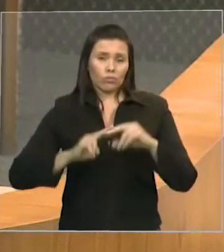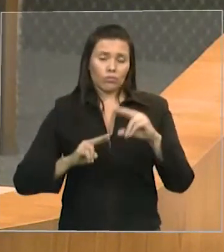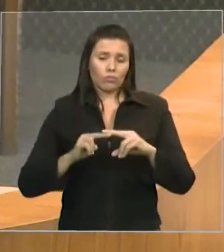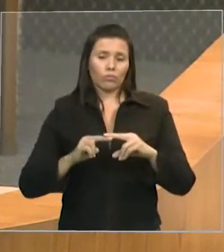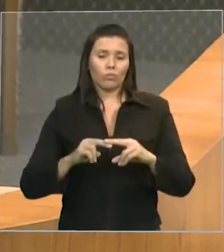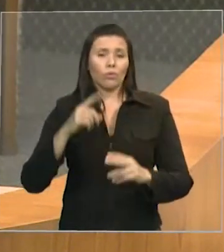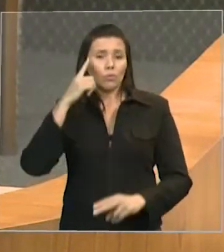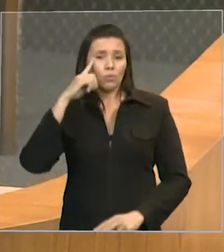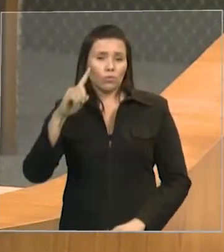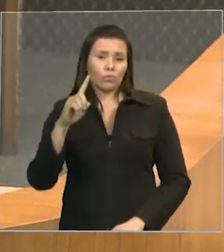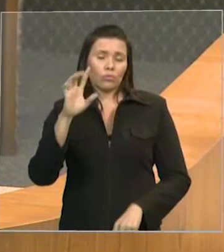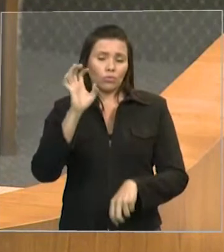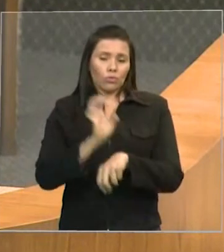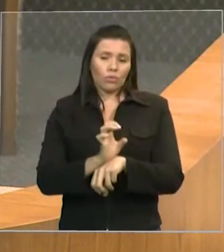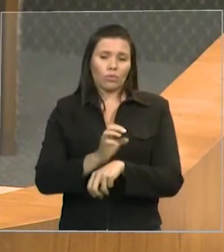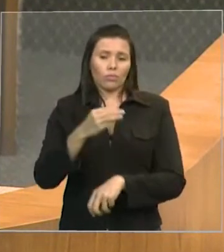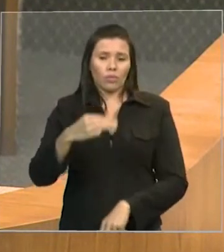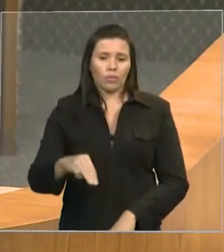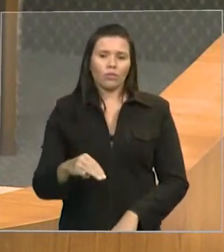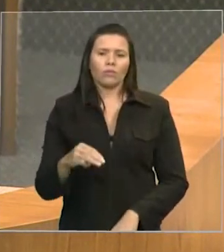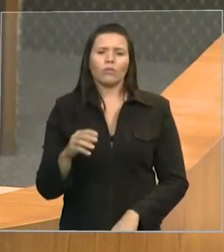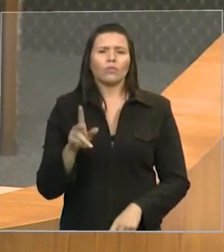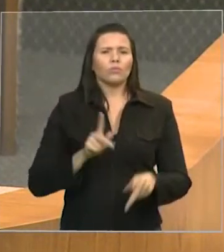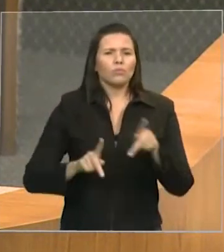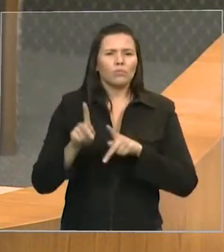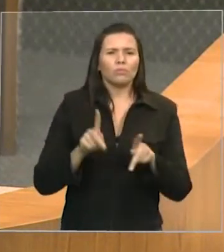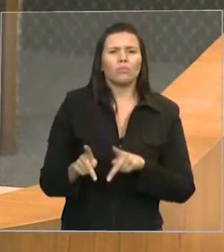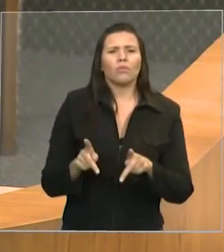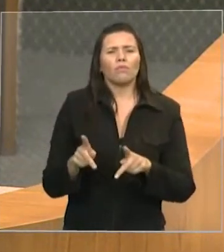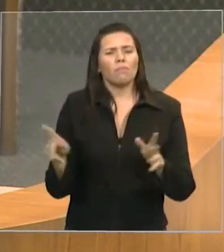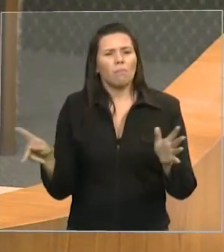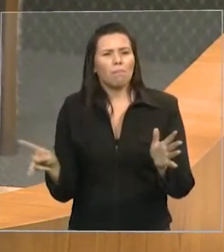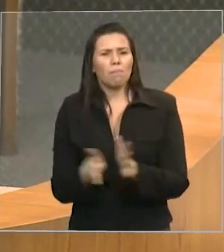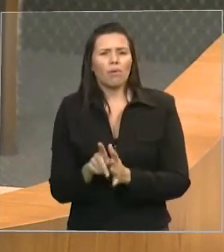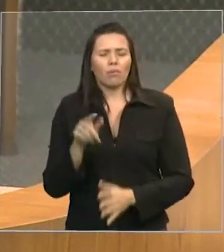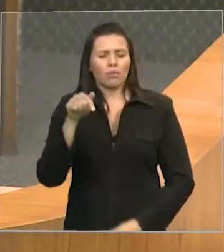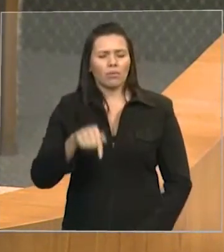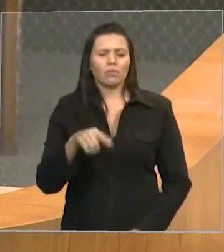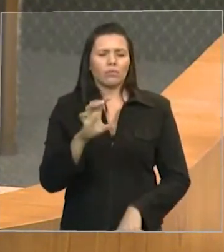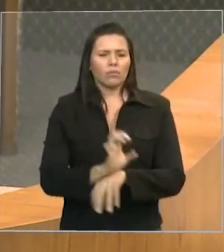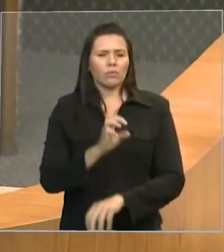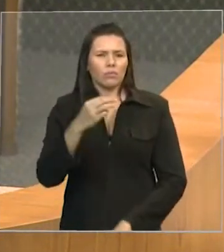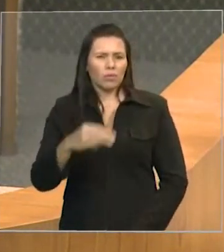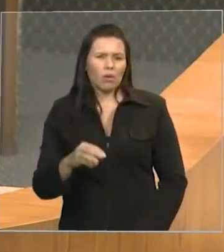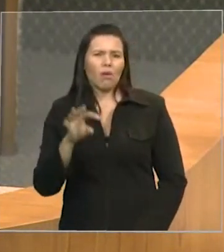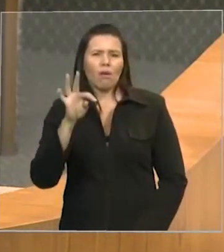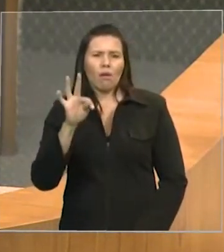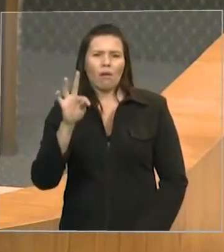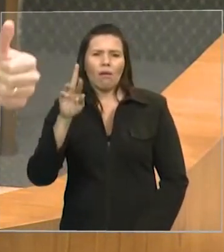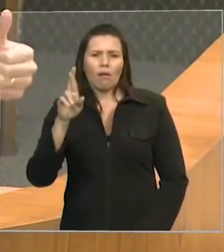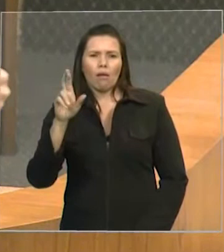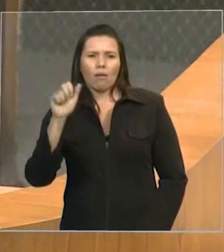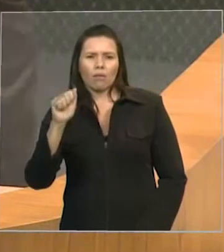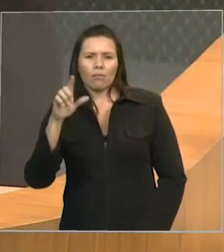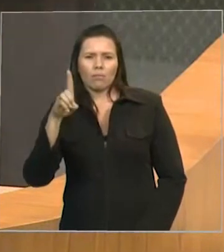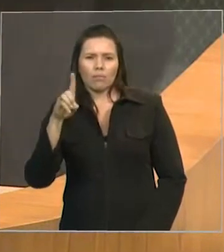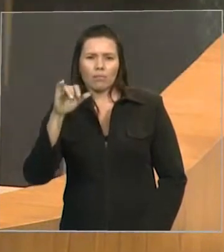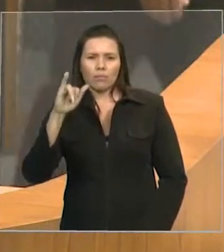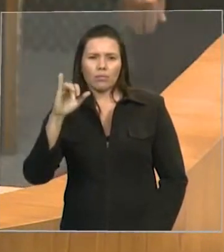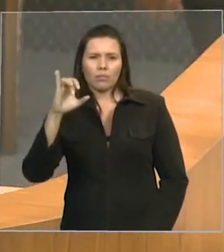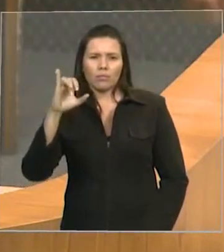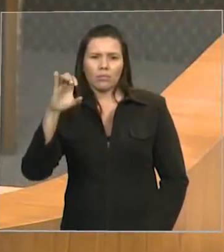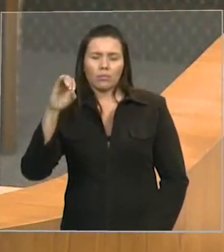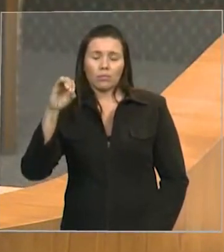Estadual dos Povos Tradicionais, deputado Bira do Pindaré, que eu sei que também é um defensor dos povos tradicionais.